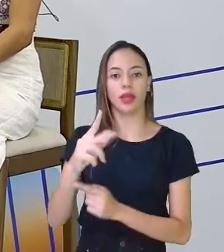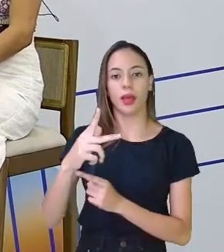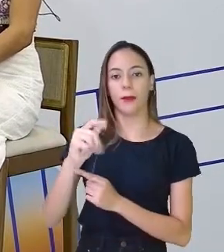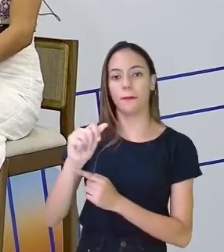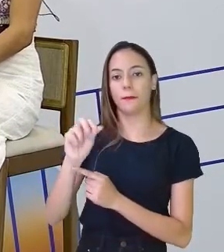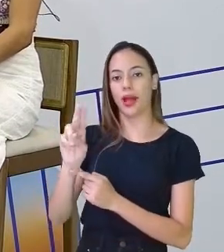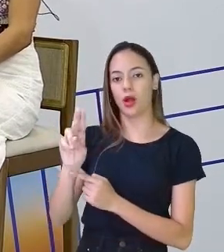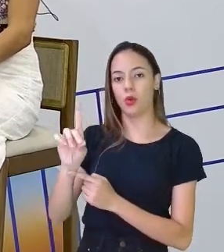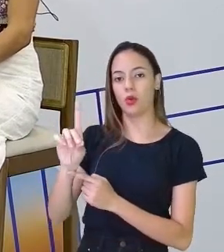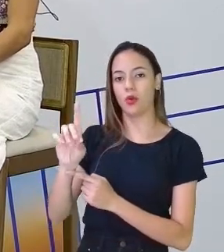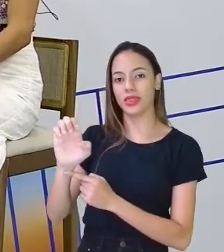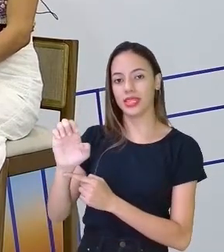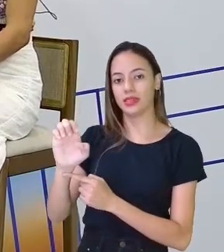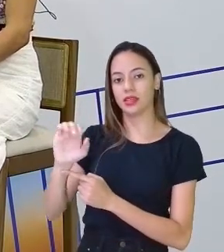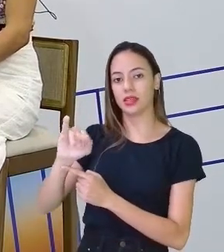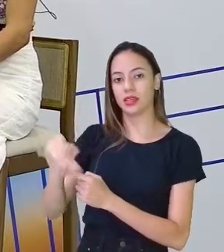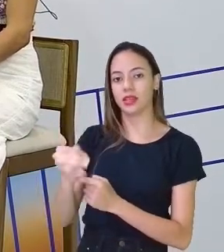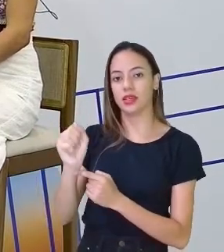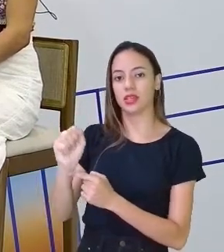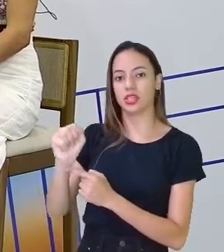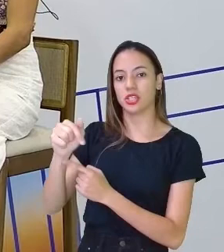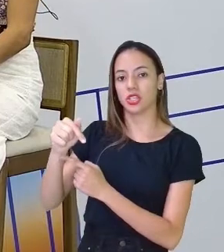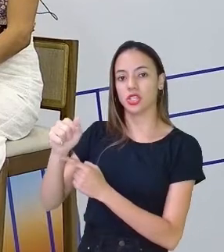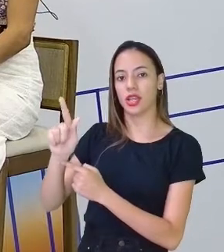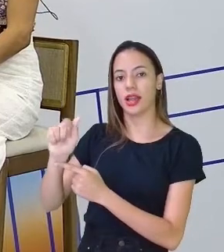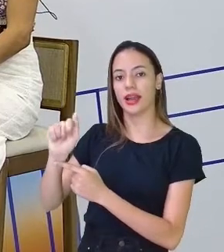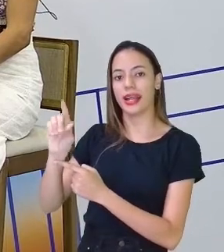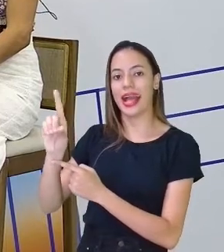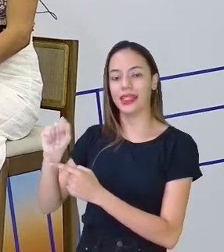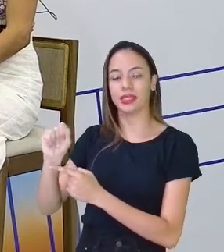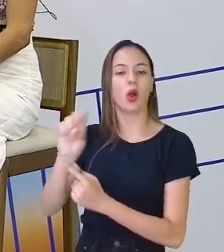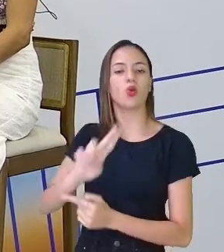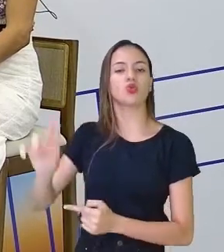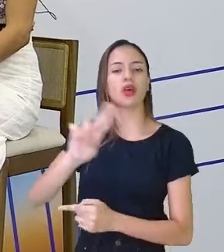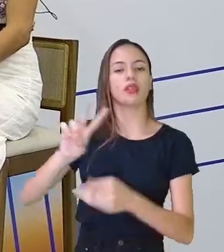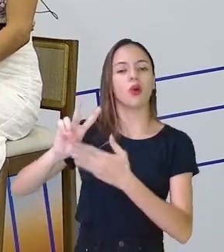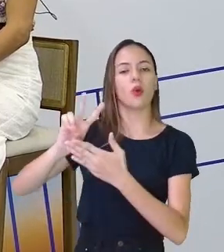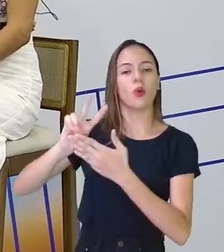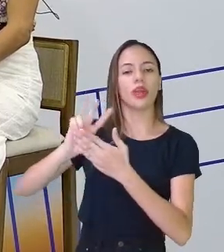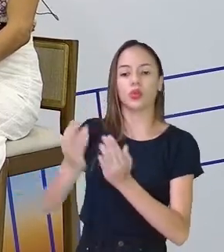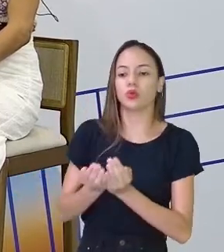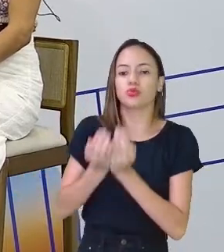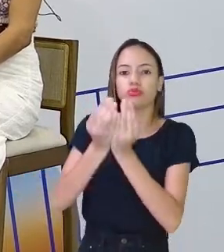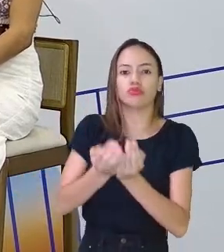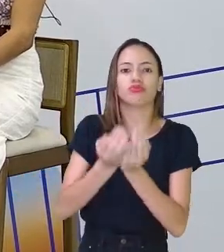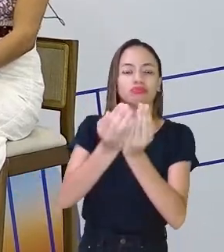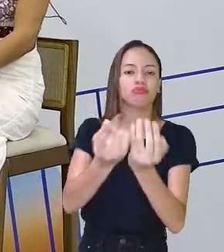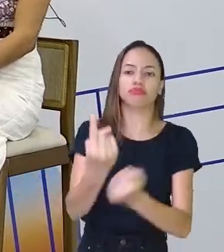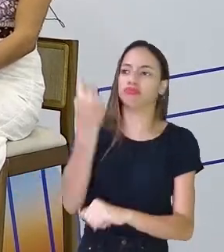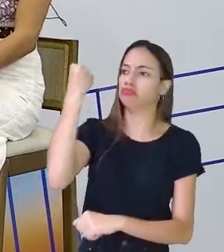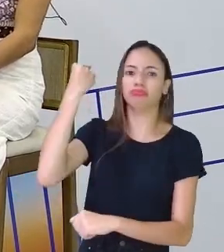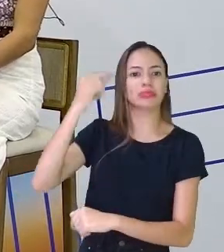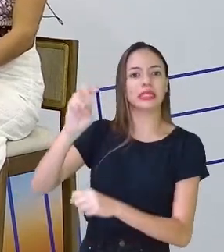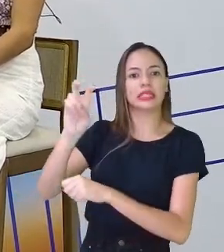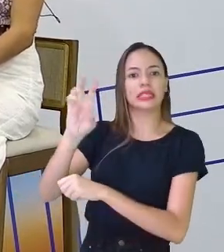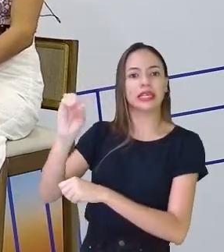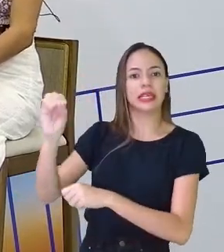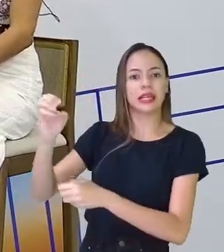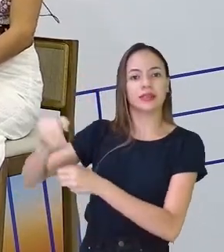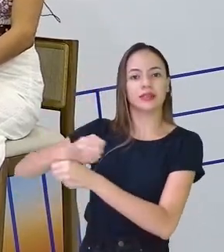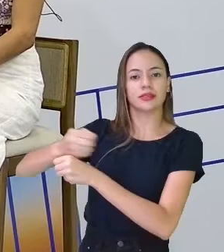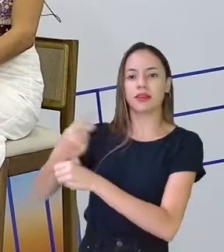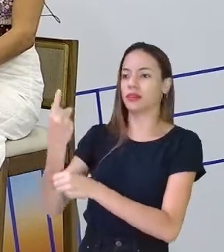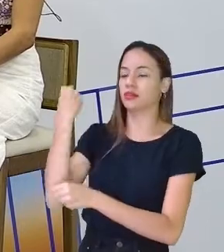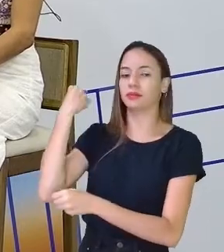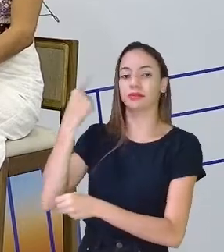de jangada. Ela era muito utilizada pelos índios há mais de tontos anos atrás. Os povos indígenas, o